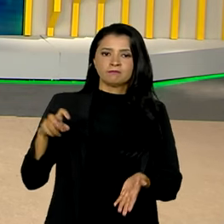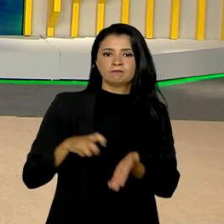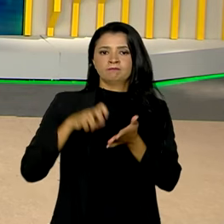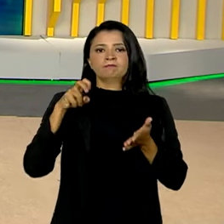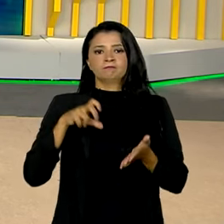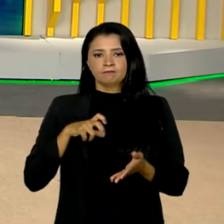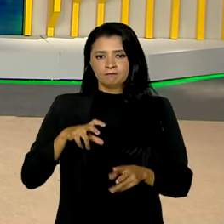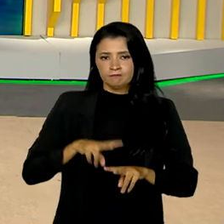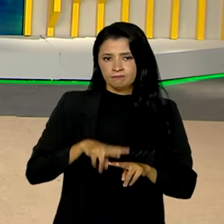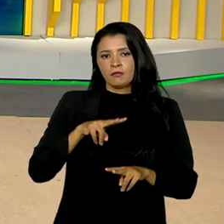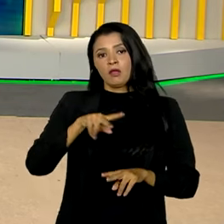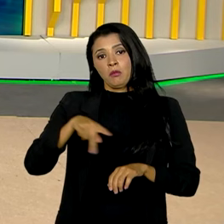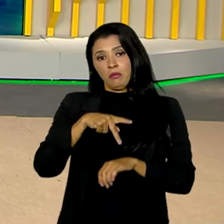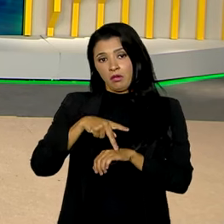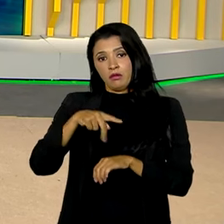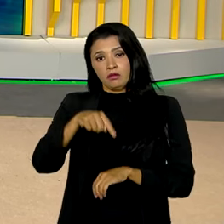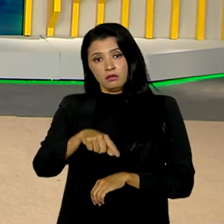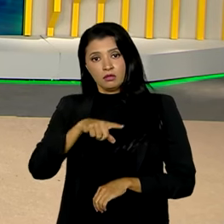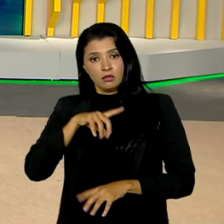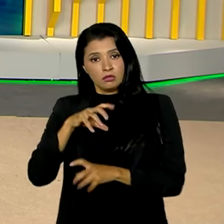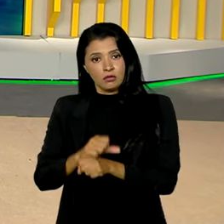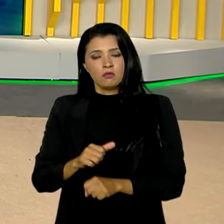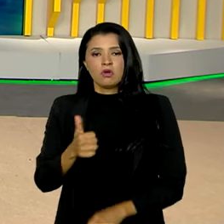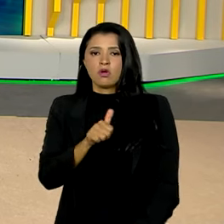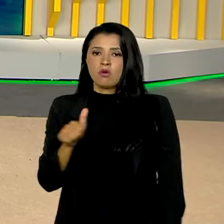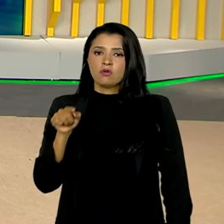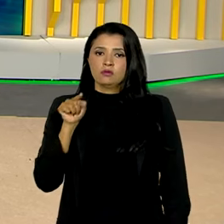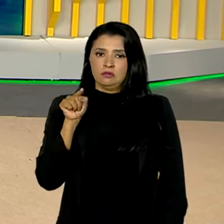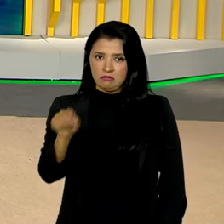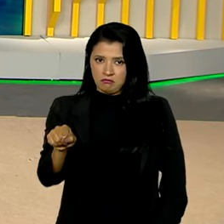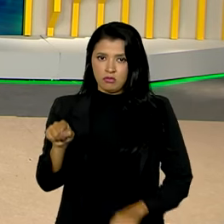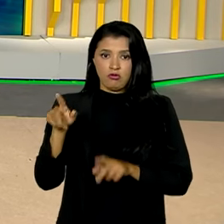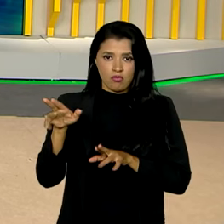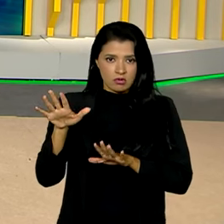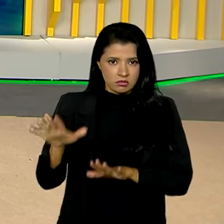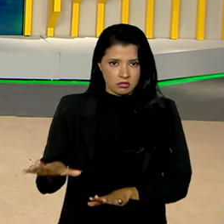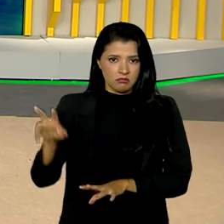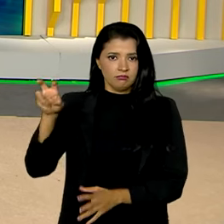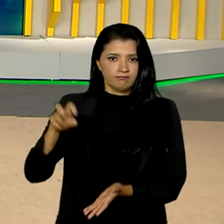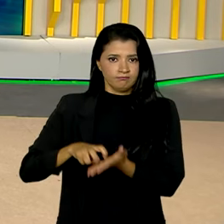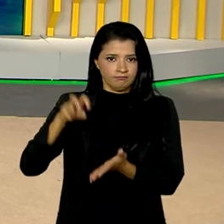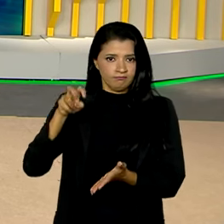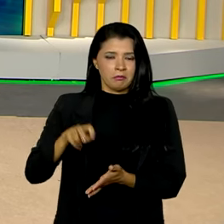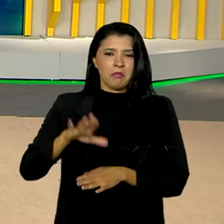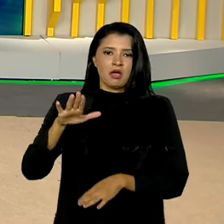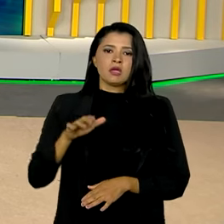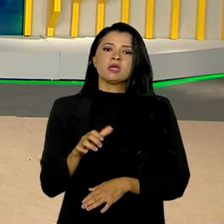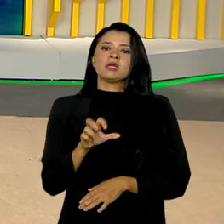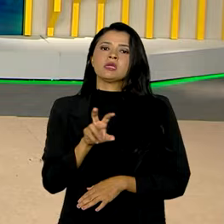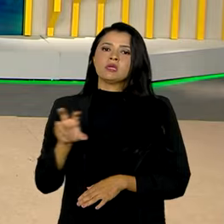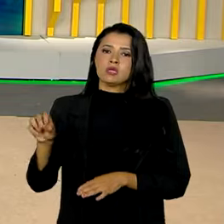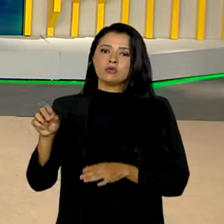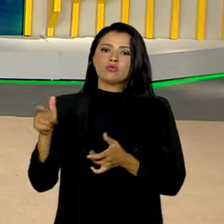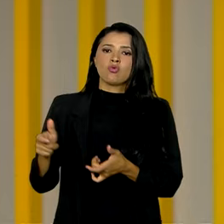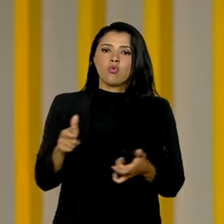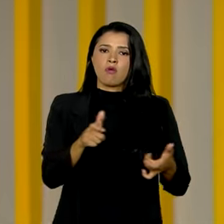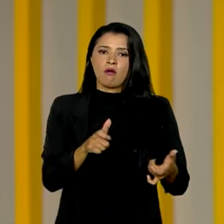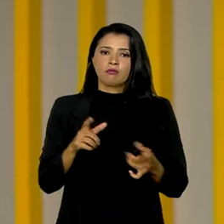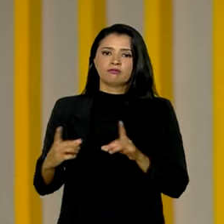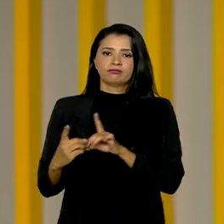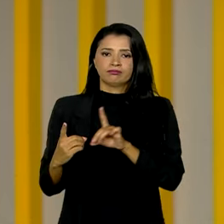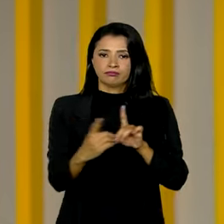socioeducativas no país. São ao todo 11 mil nessa condição, em mais de 500 unidades de atendimento.